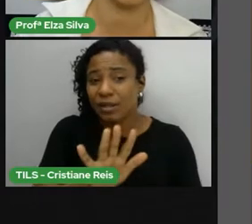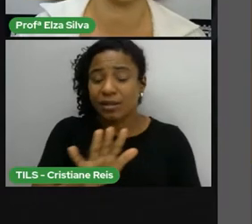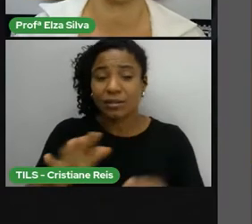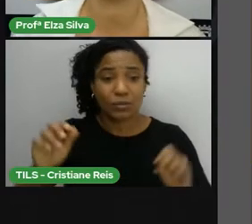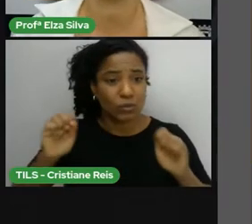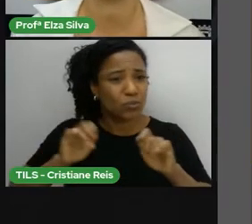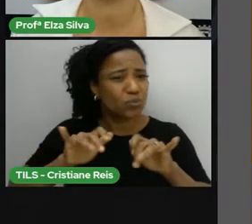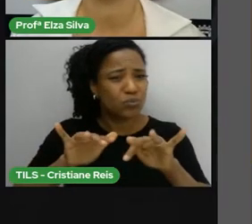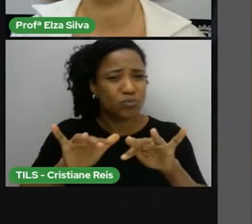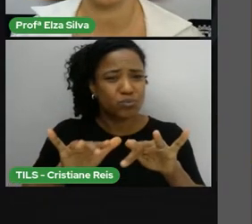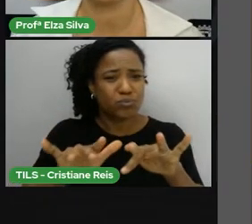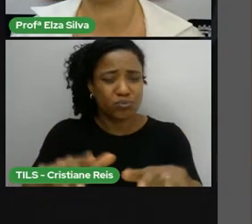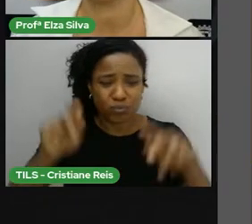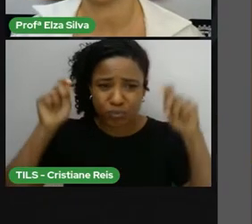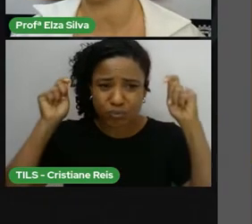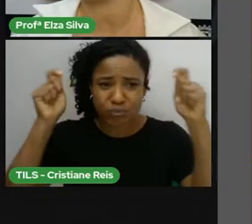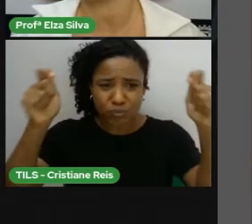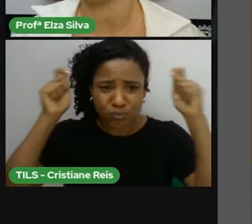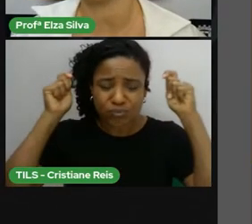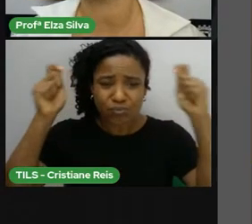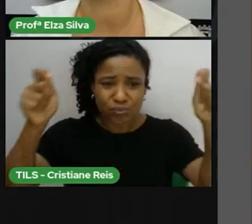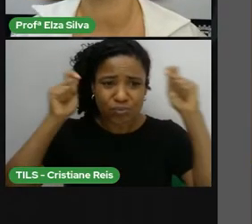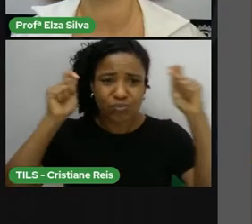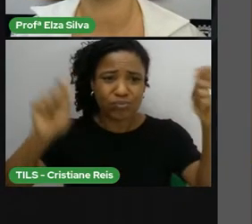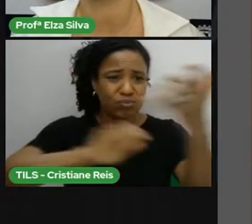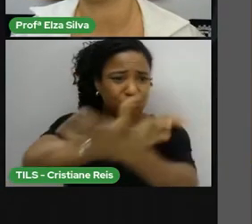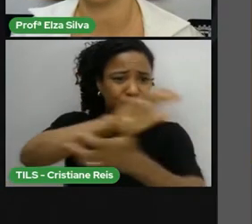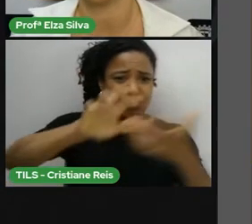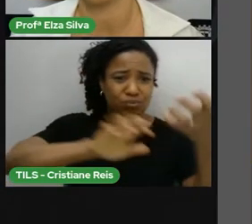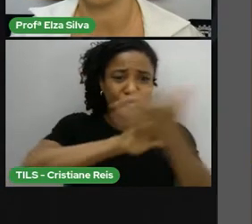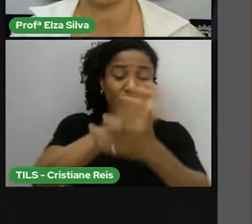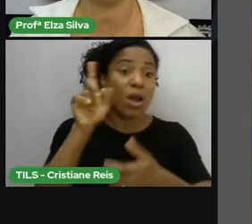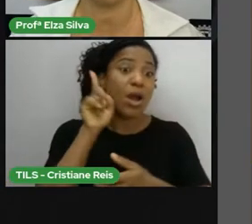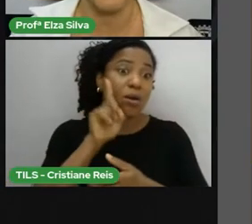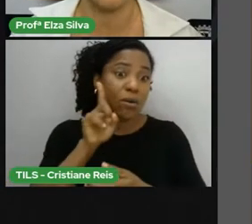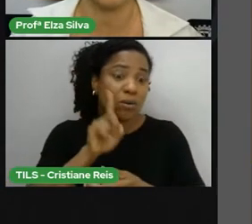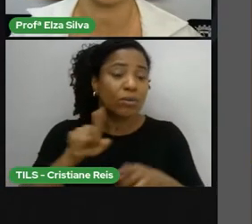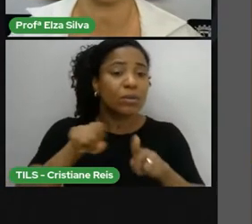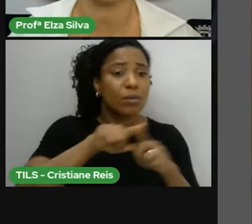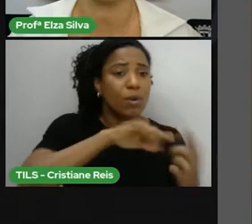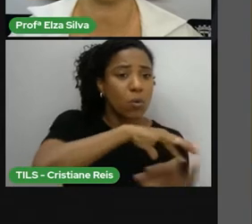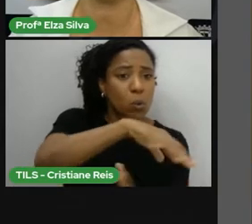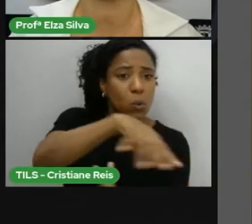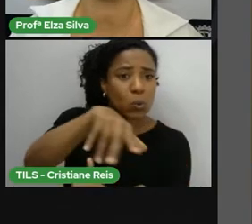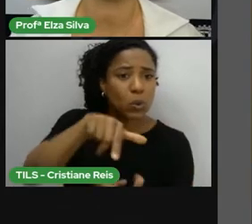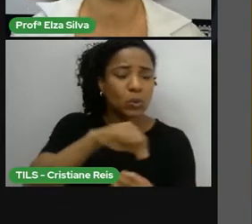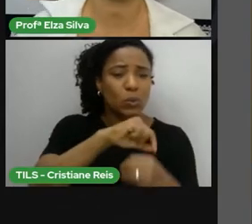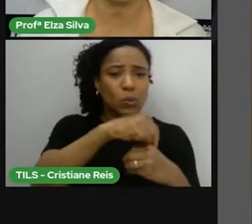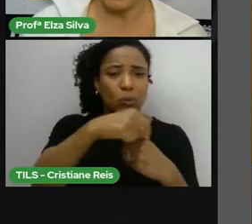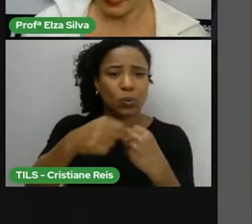nos Estados Unidos, quanto ao redor do mundo todo. em vários países.